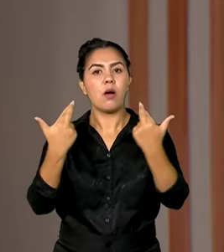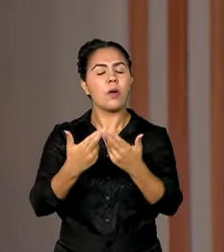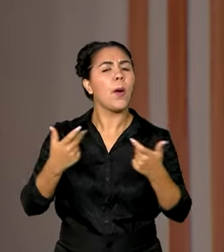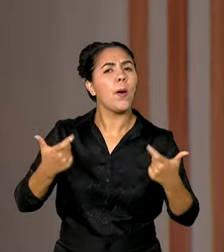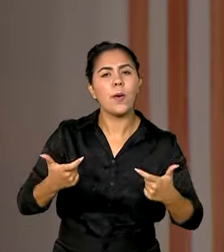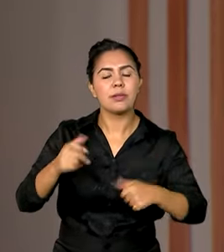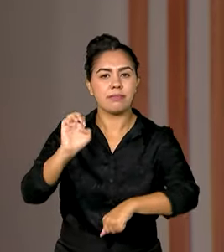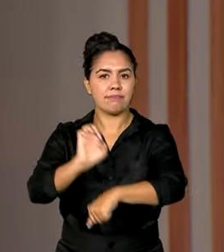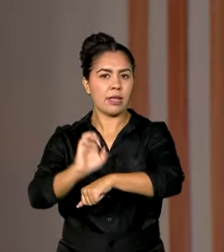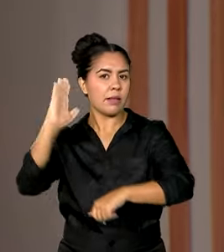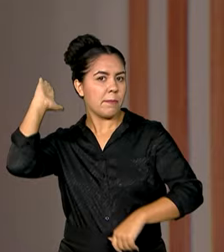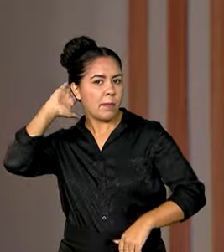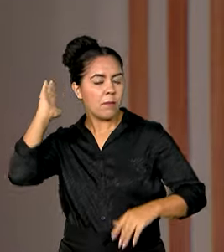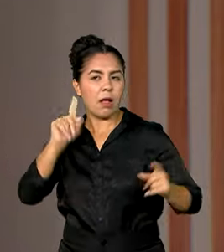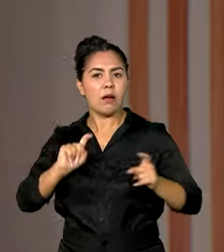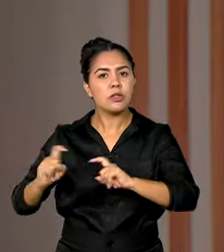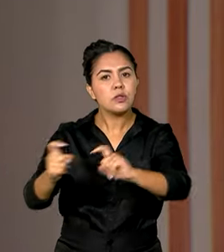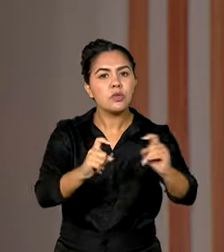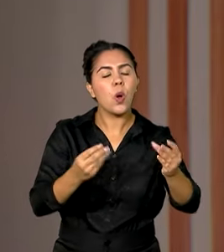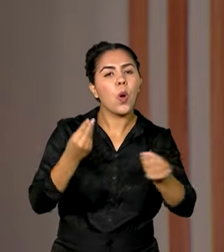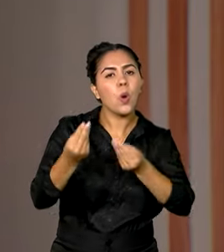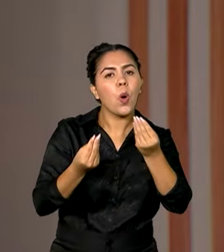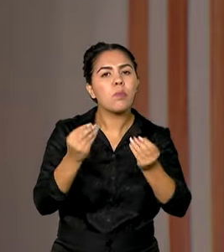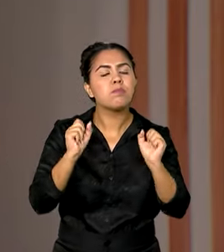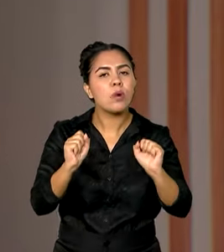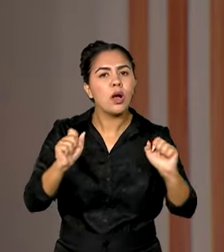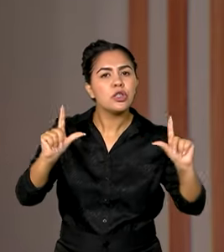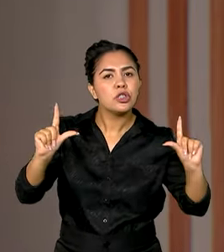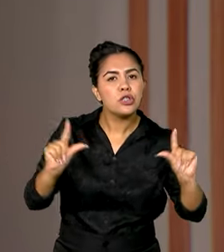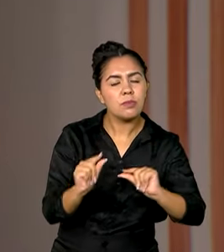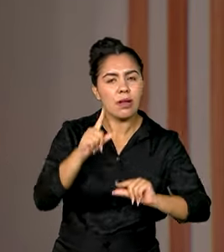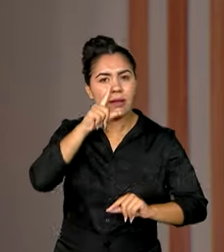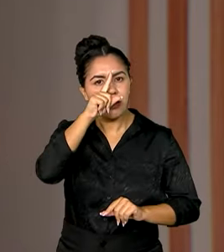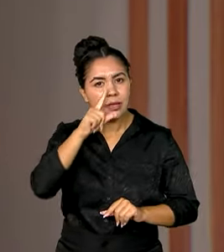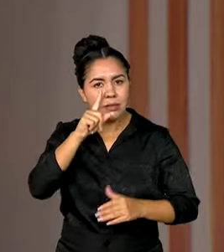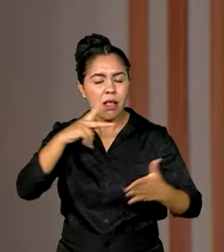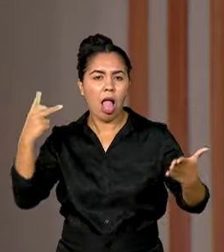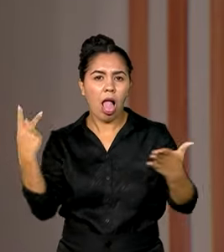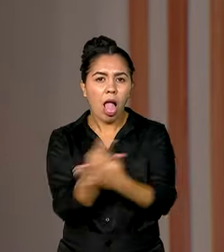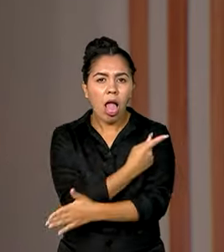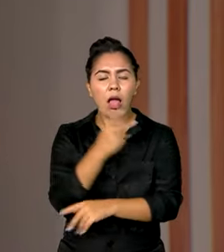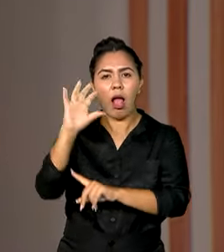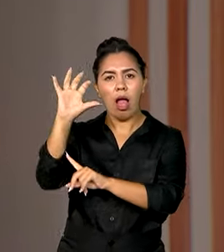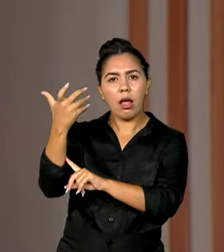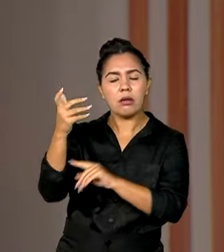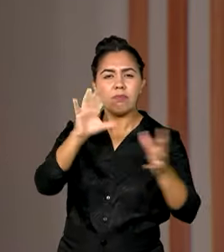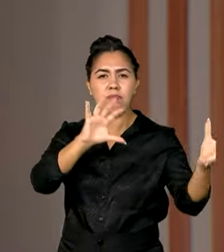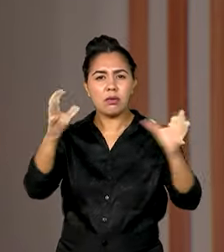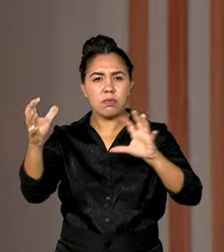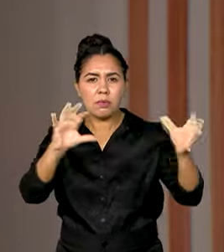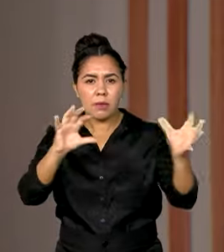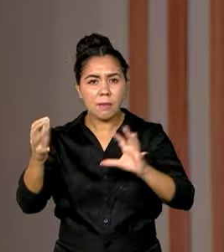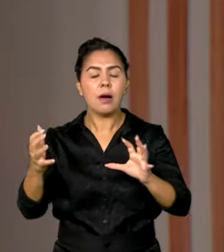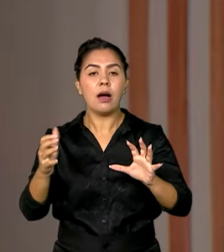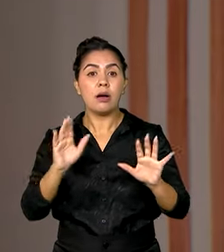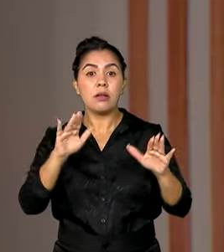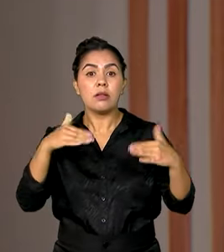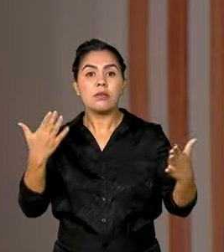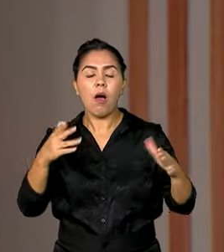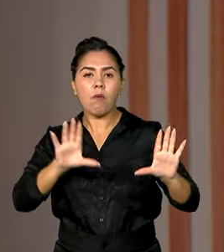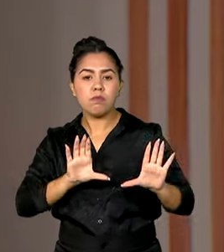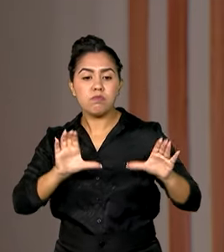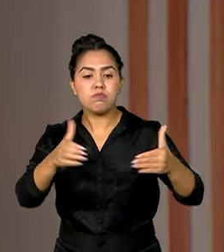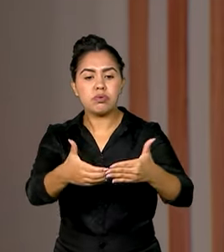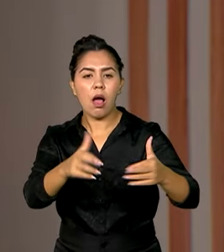debater como os governos podem reduzir os riscos dessas tragédias climáticas sobre as populações. O encontro é um